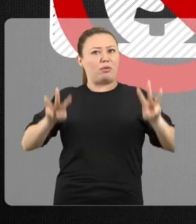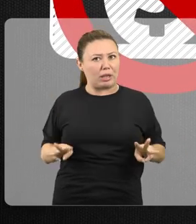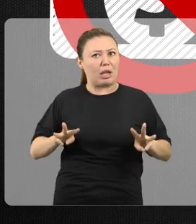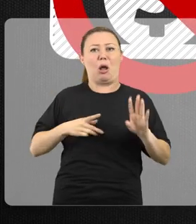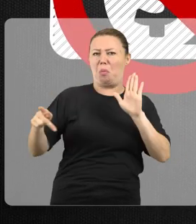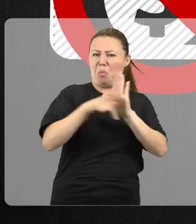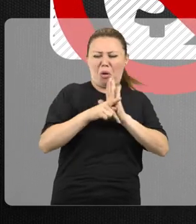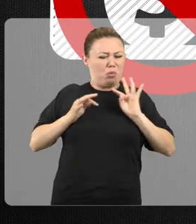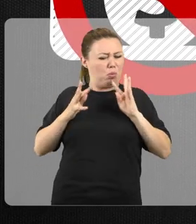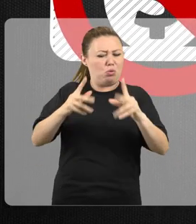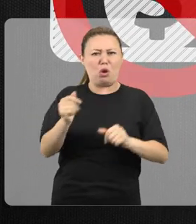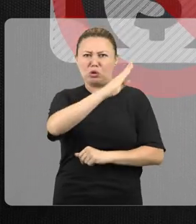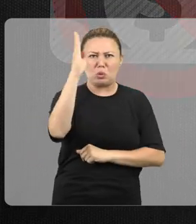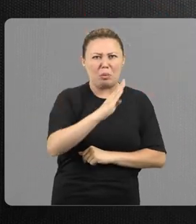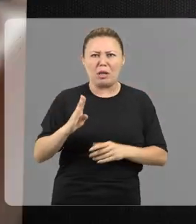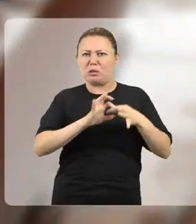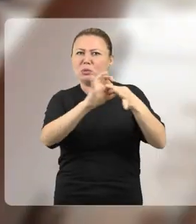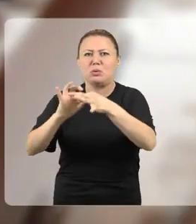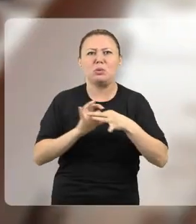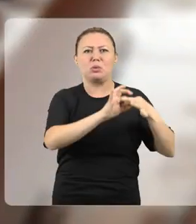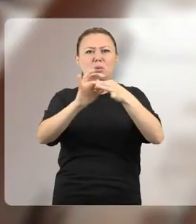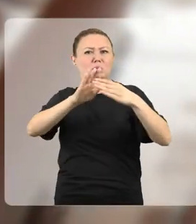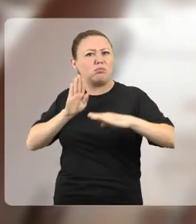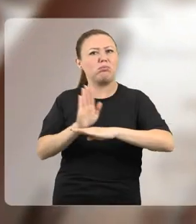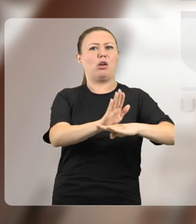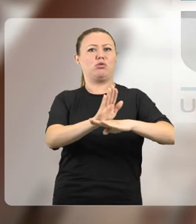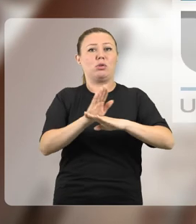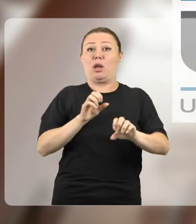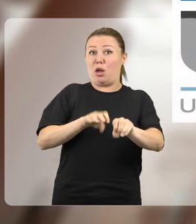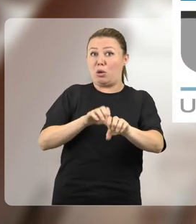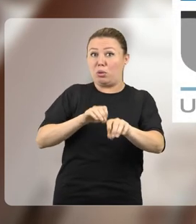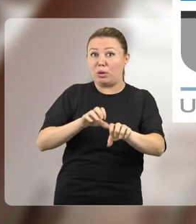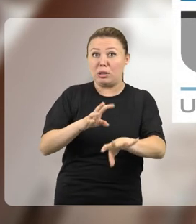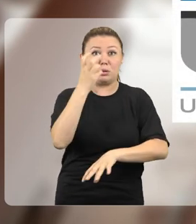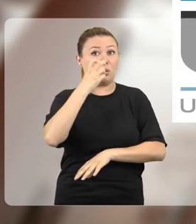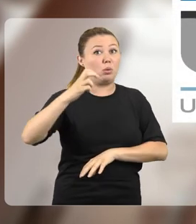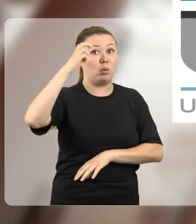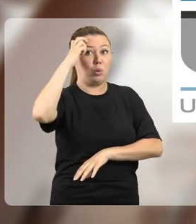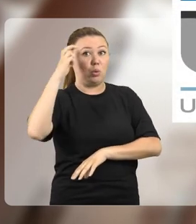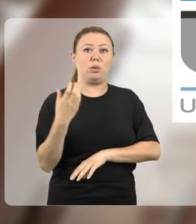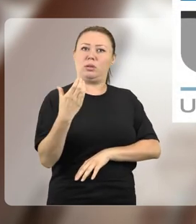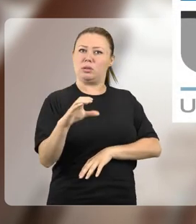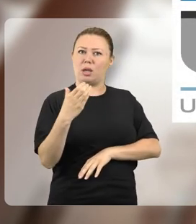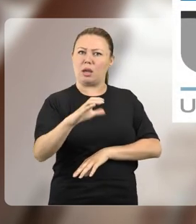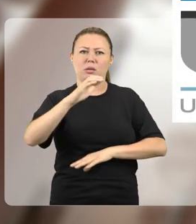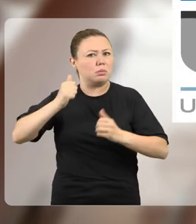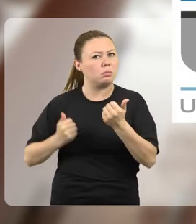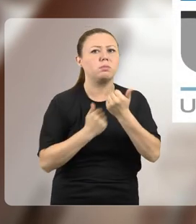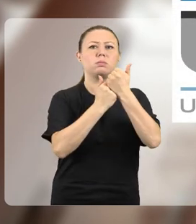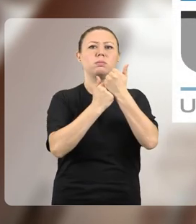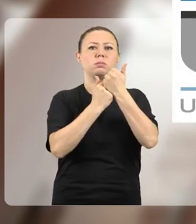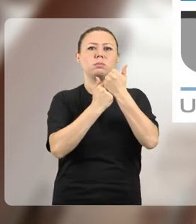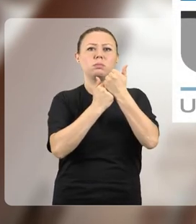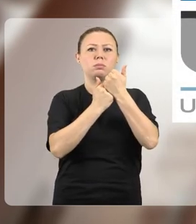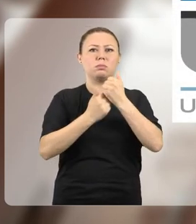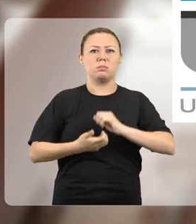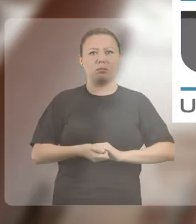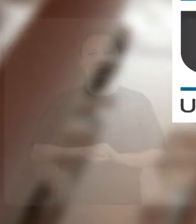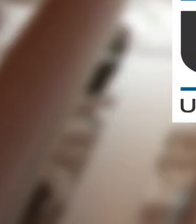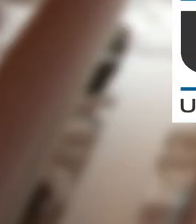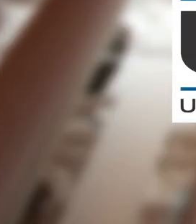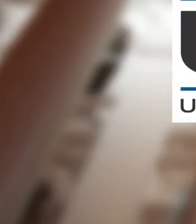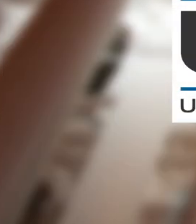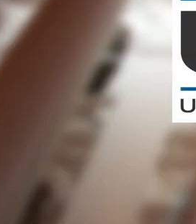agirmos. A universidade é de todos, e todos juntos precisamos ser a favor da educação, da cultura e da ciência no